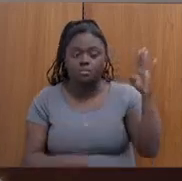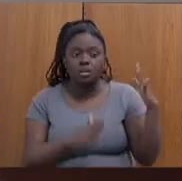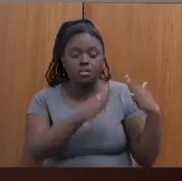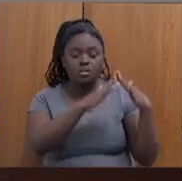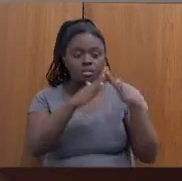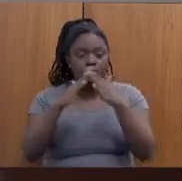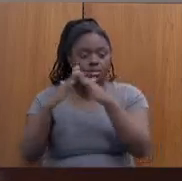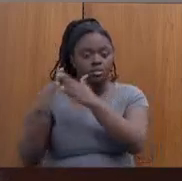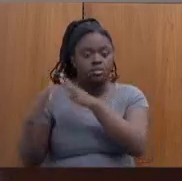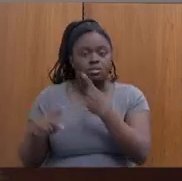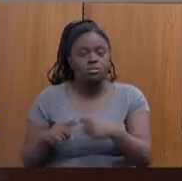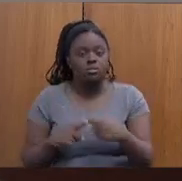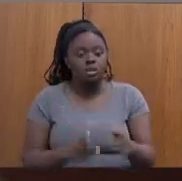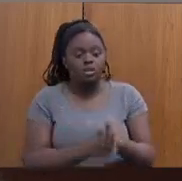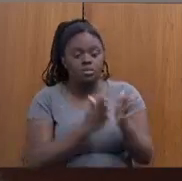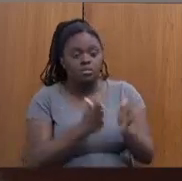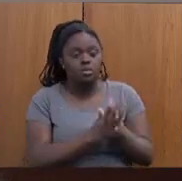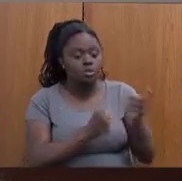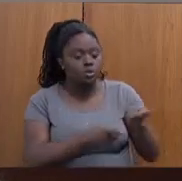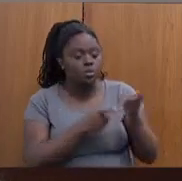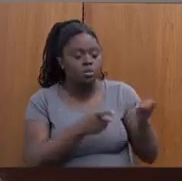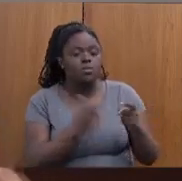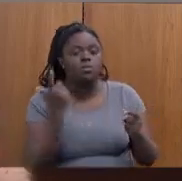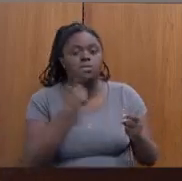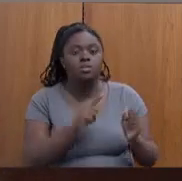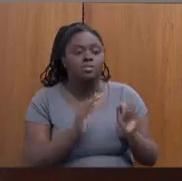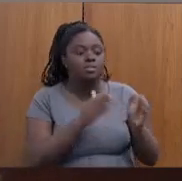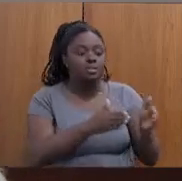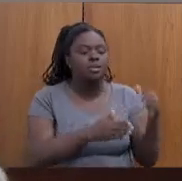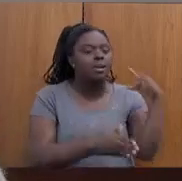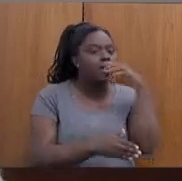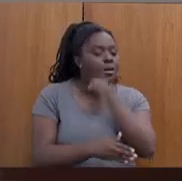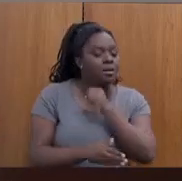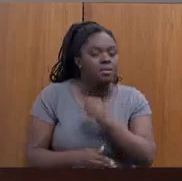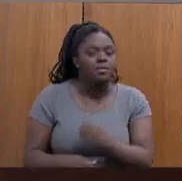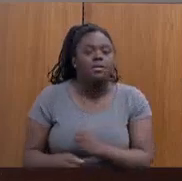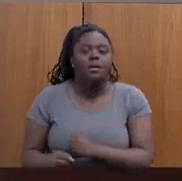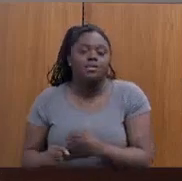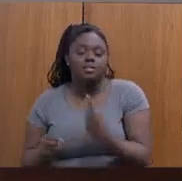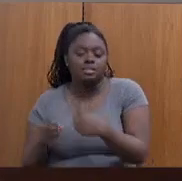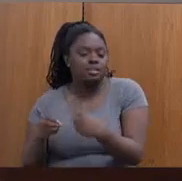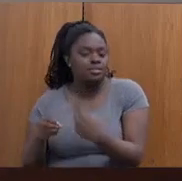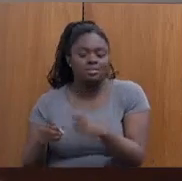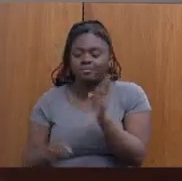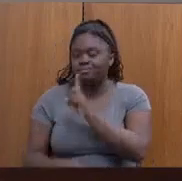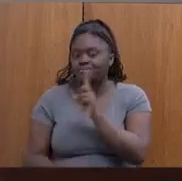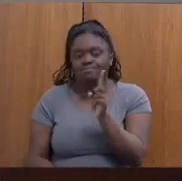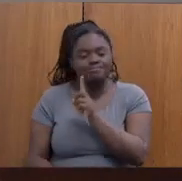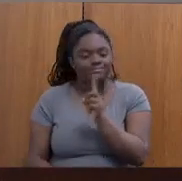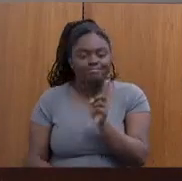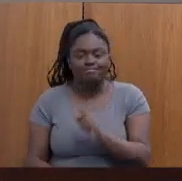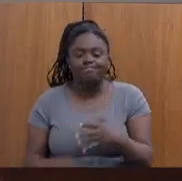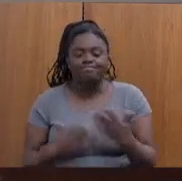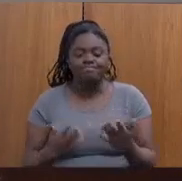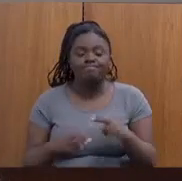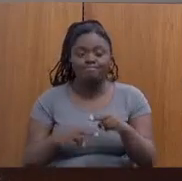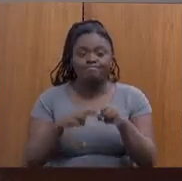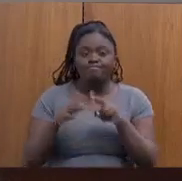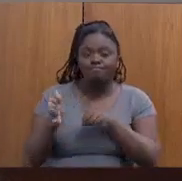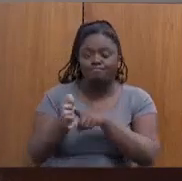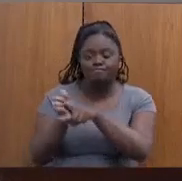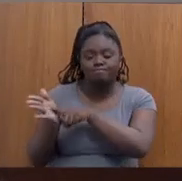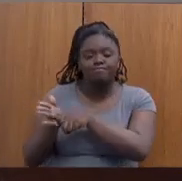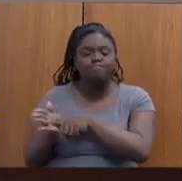pobreza rural, a gente chega mais fácil, a pobreza urbana, não. Então, nós estamos fazendo uma pesquisa com essas pessoas de